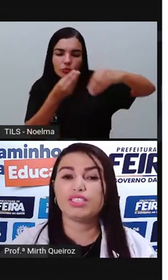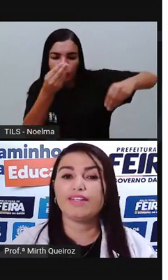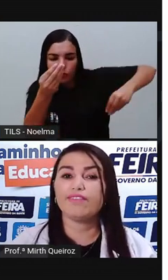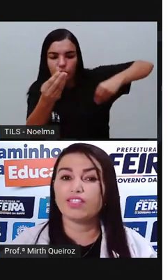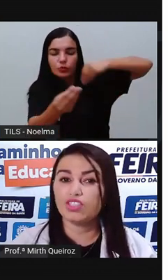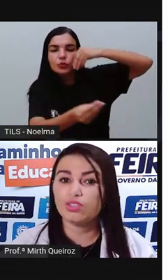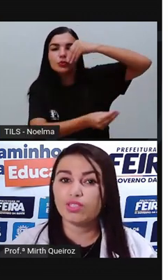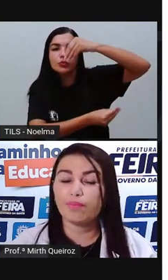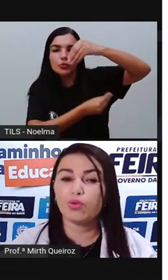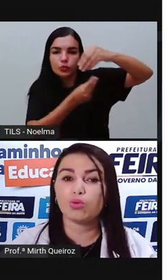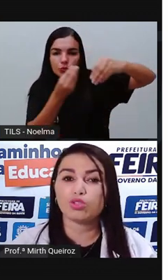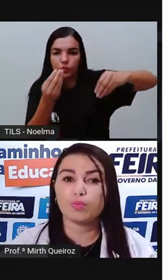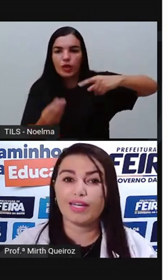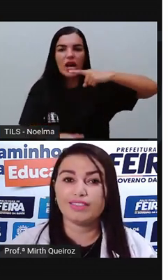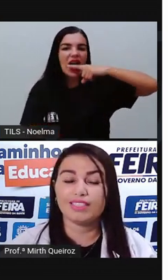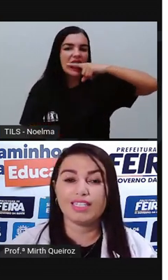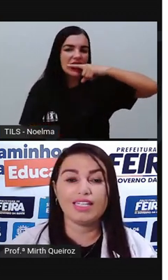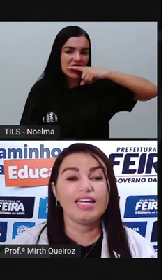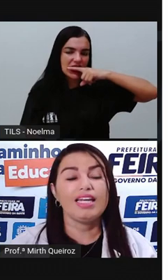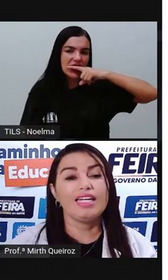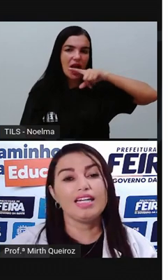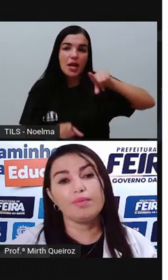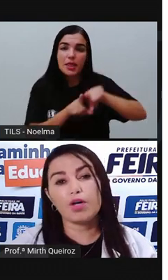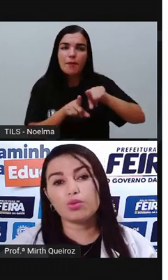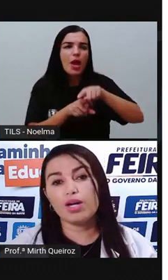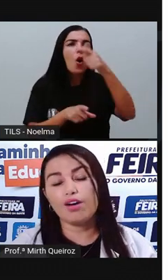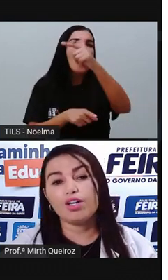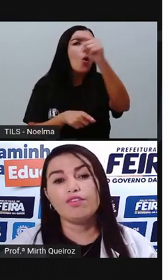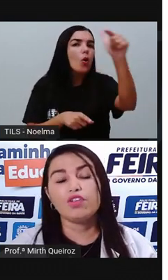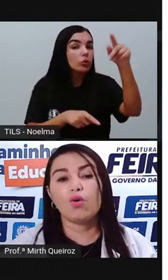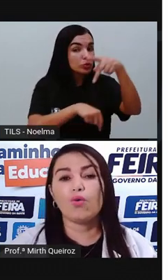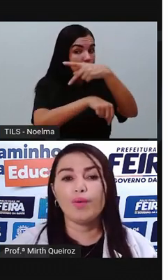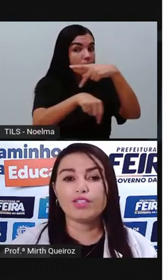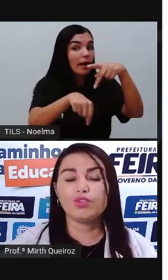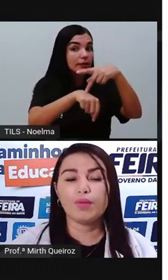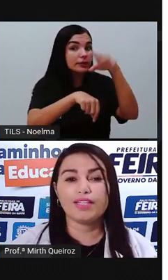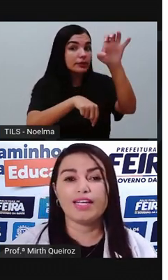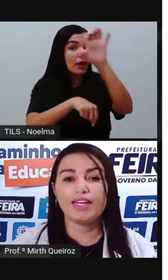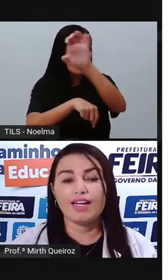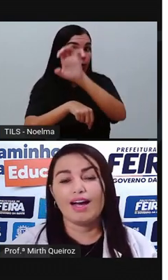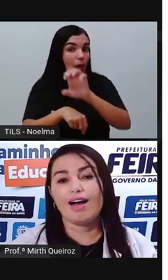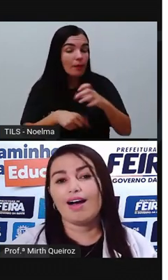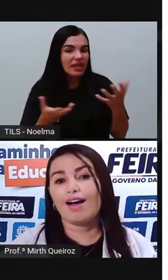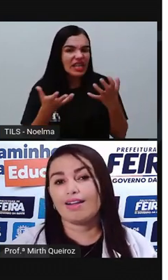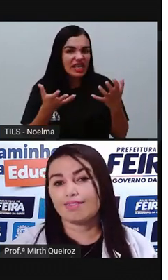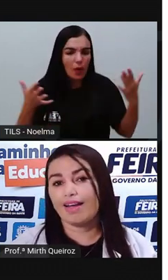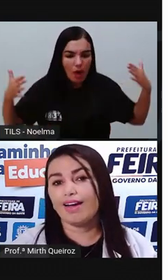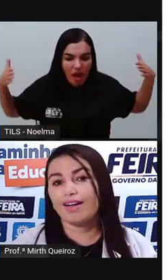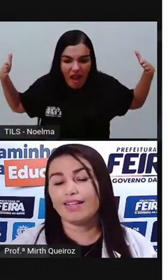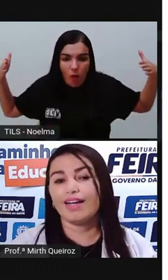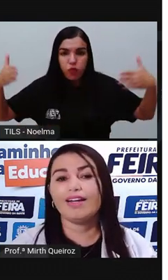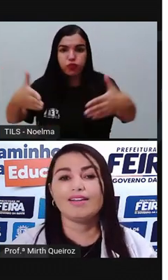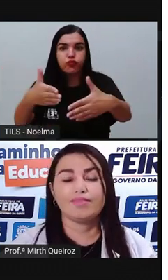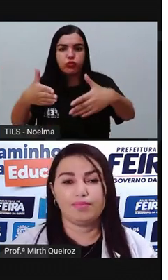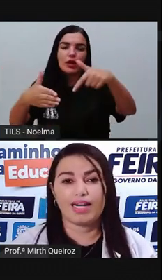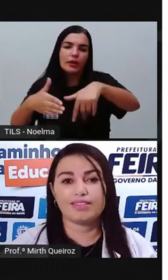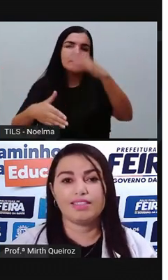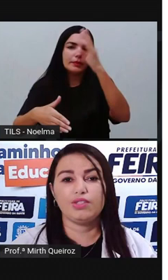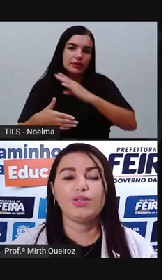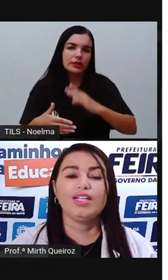risco de ser invadido, né? Por outros países aí. E aí Portugal ficou com medo de perder a terra, né?